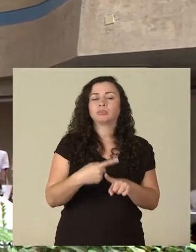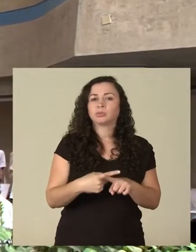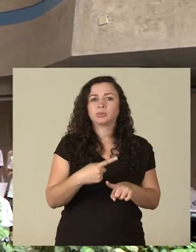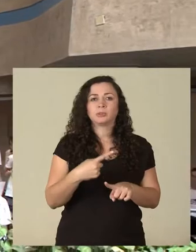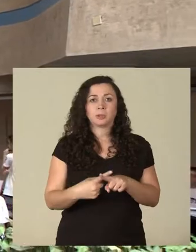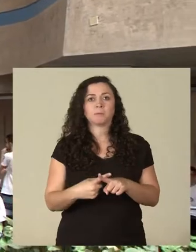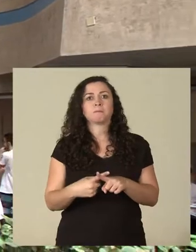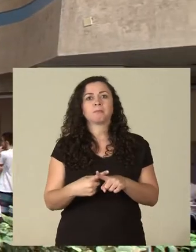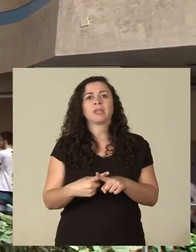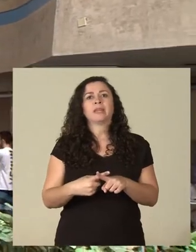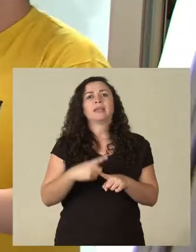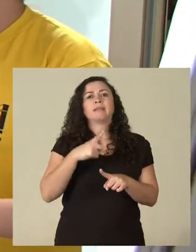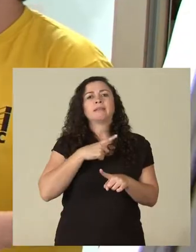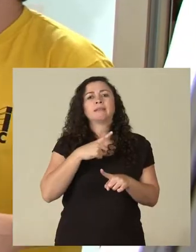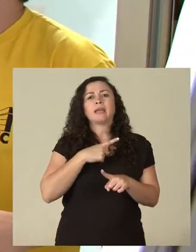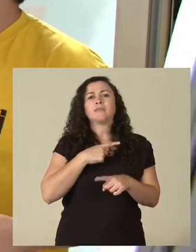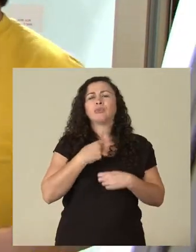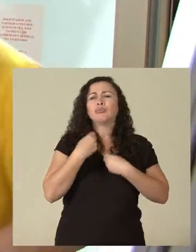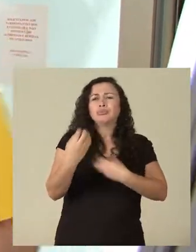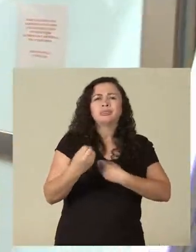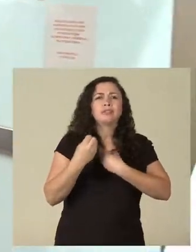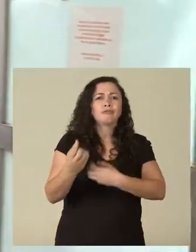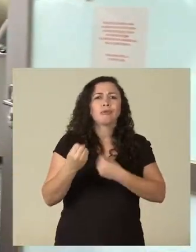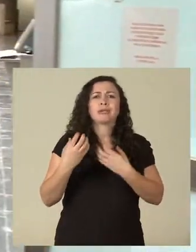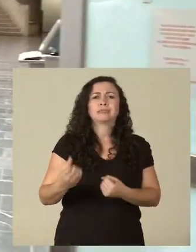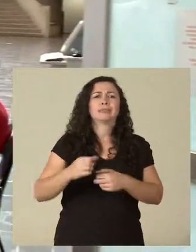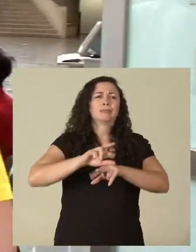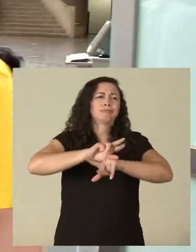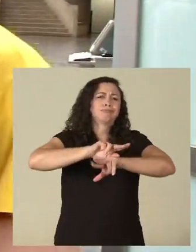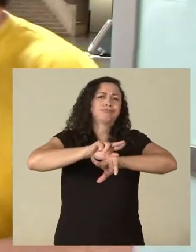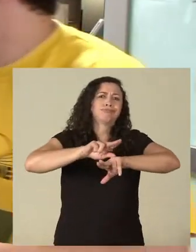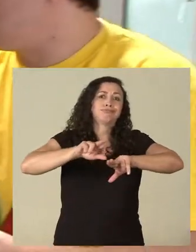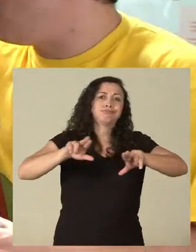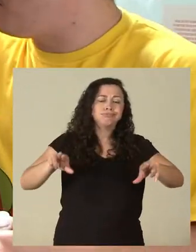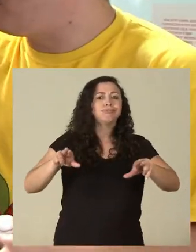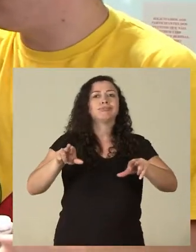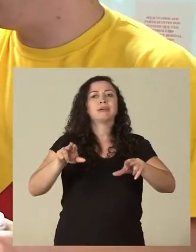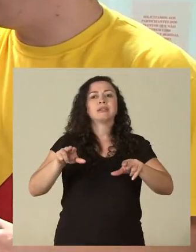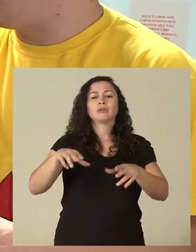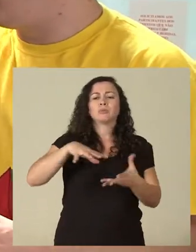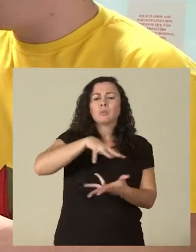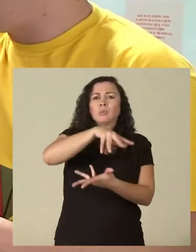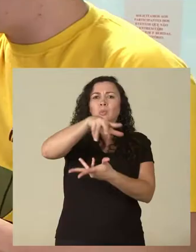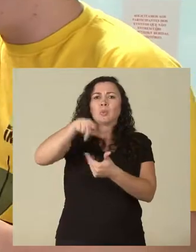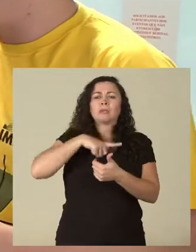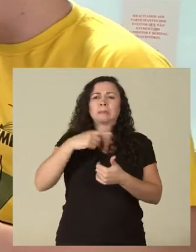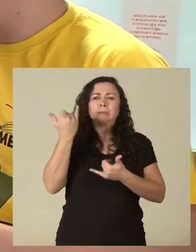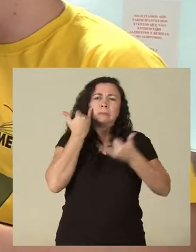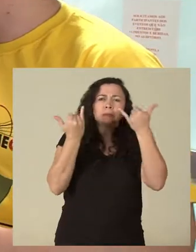o conjunto de dados, o volume de dados produzido no mundo todo tem aumentado